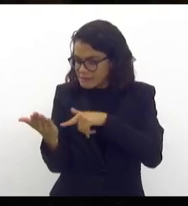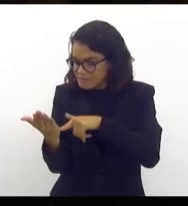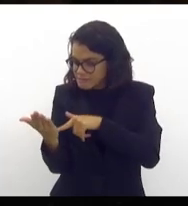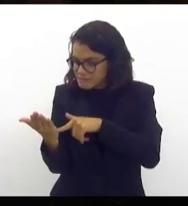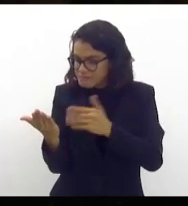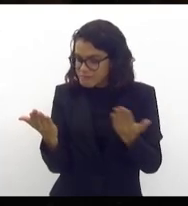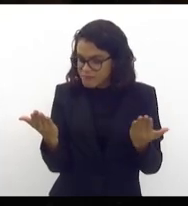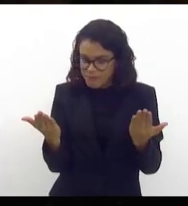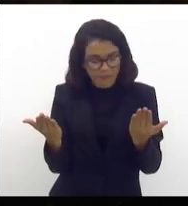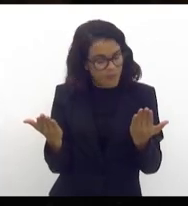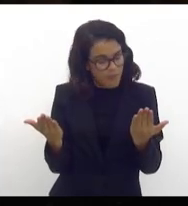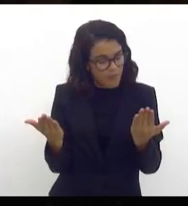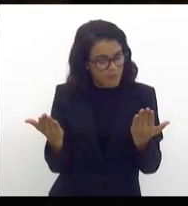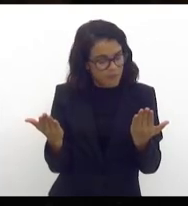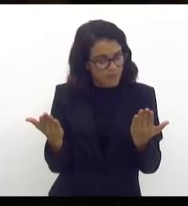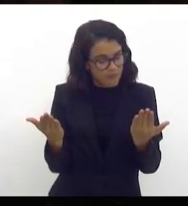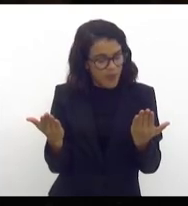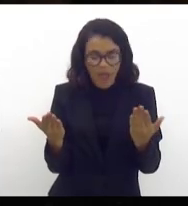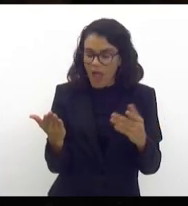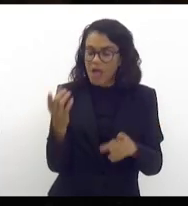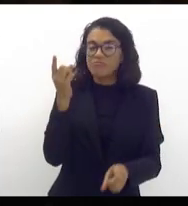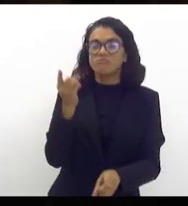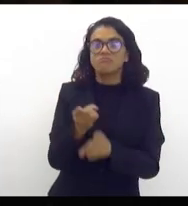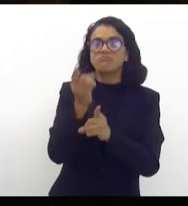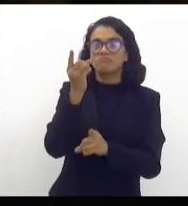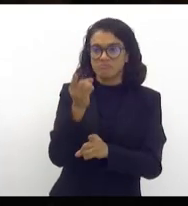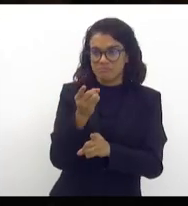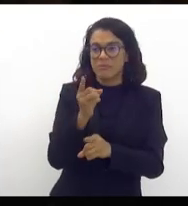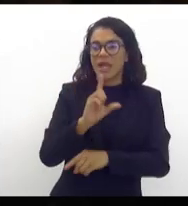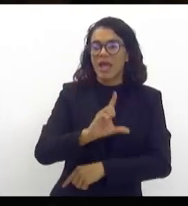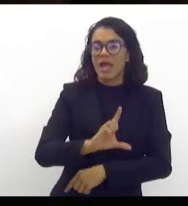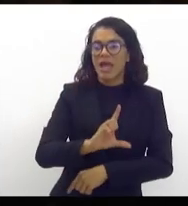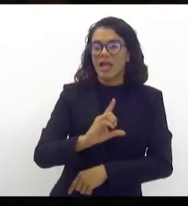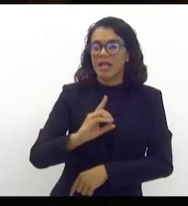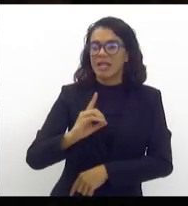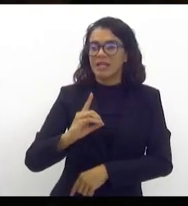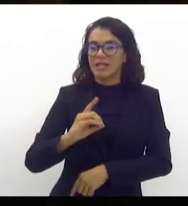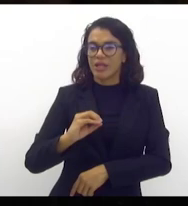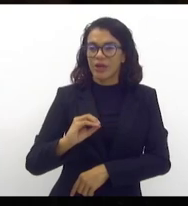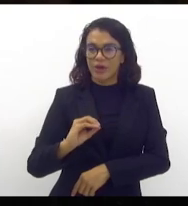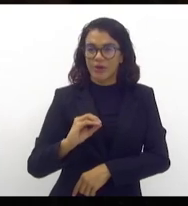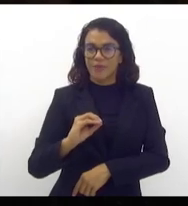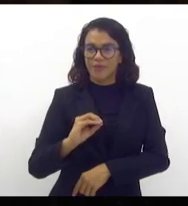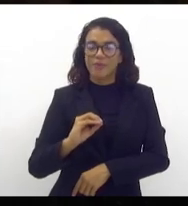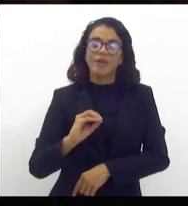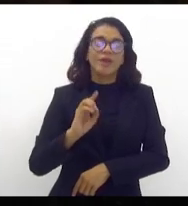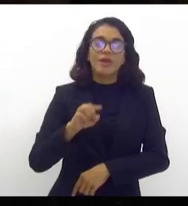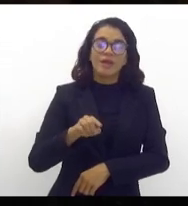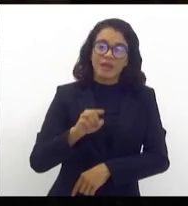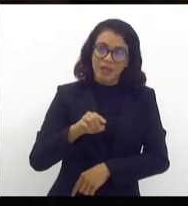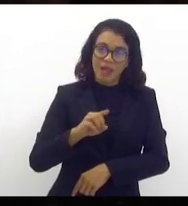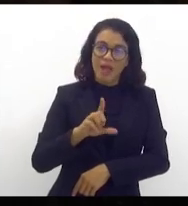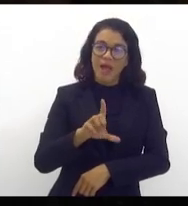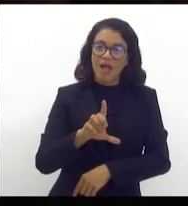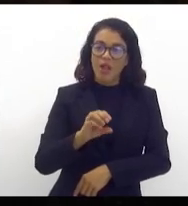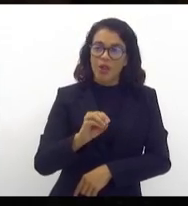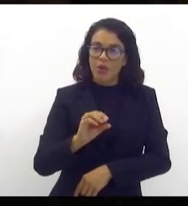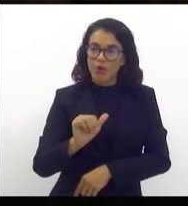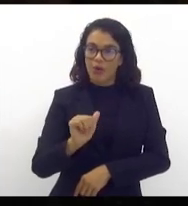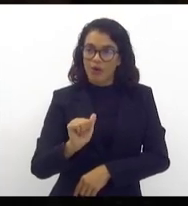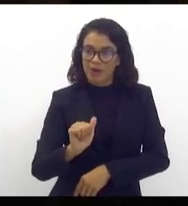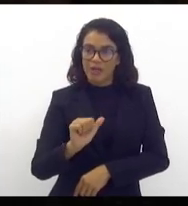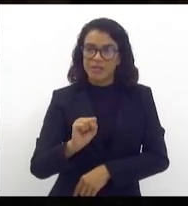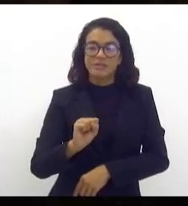e verifico, conforme foi previsto na LDO, que a LOA de 2024 viria deficitária,